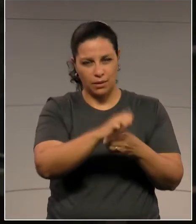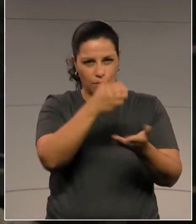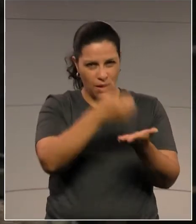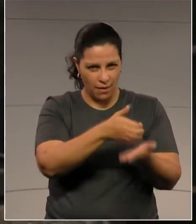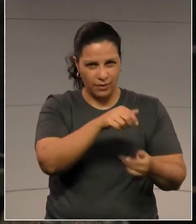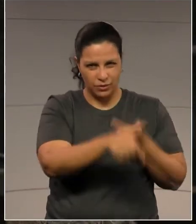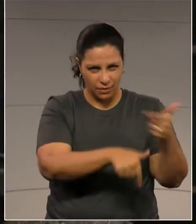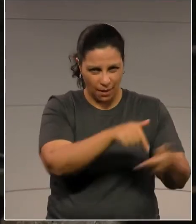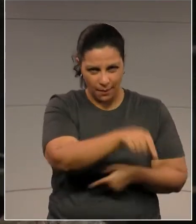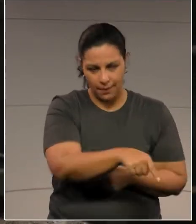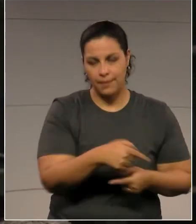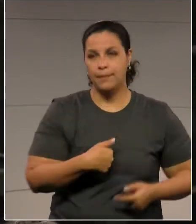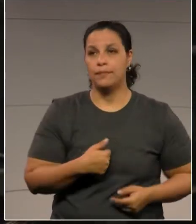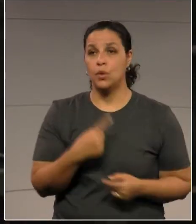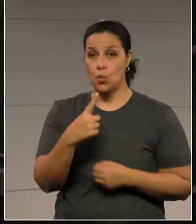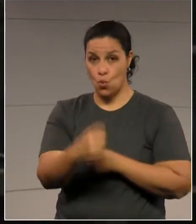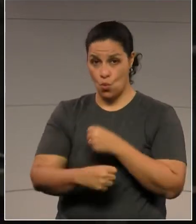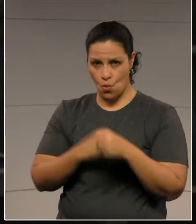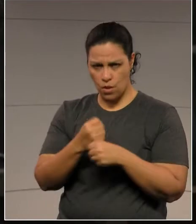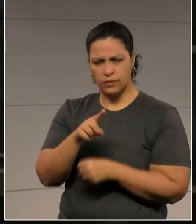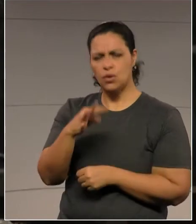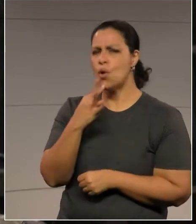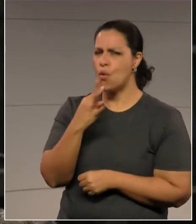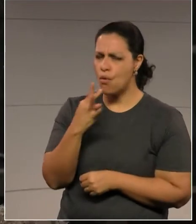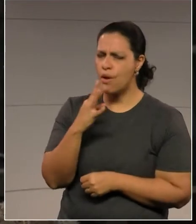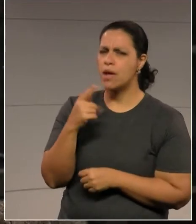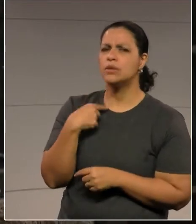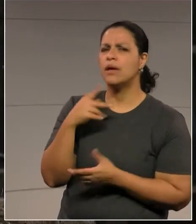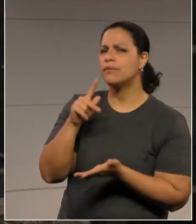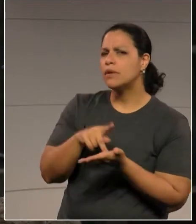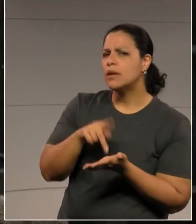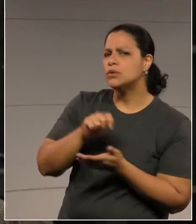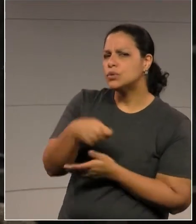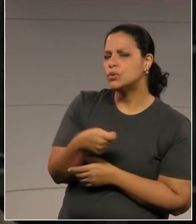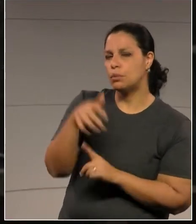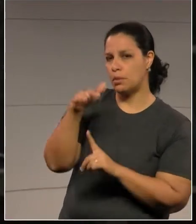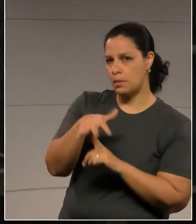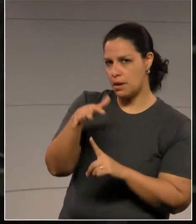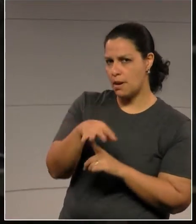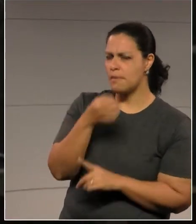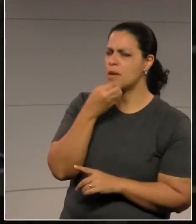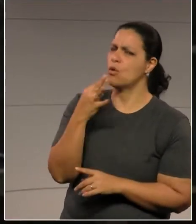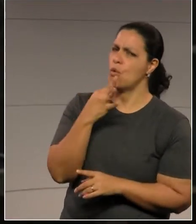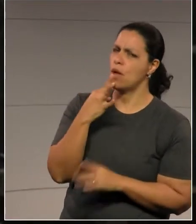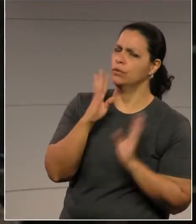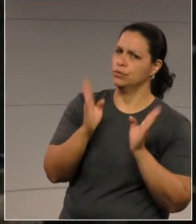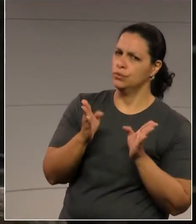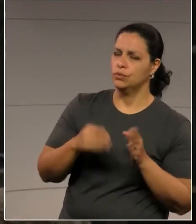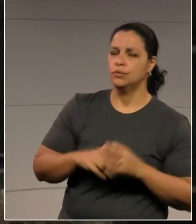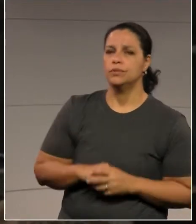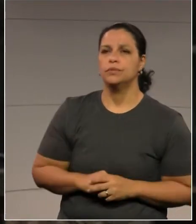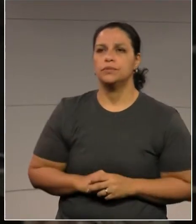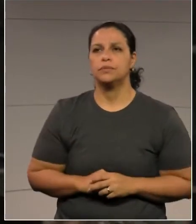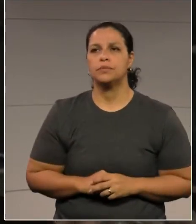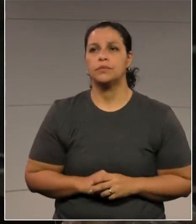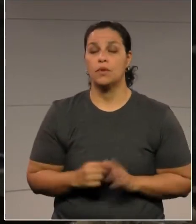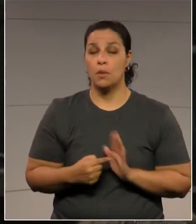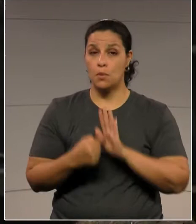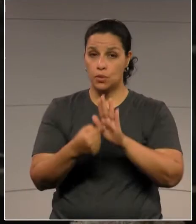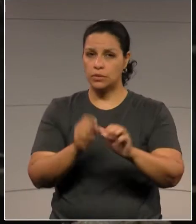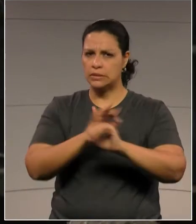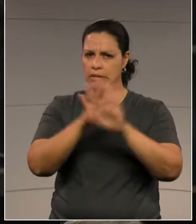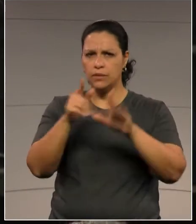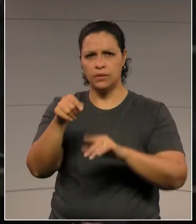um ano aí, o senhor já conhece bem a realidade do Paraná, muito bem. Então o senhor mostrou